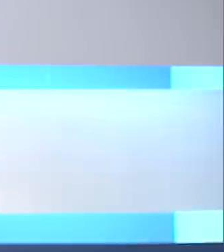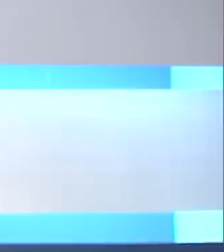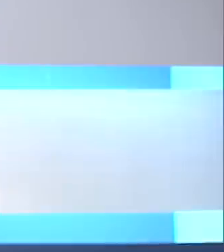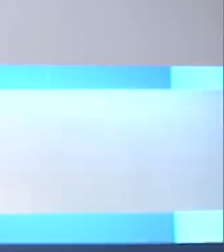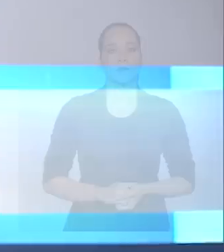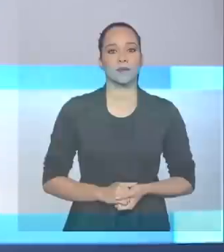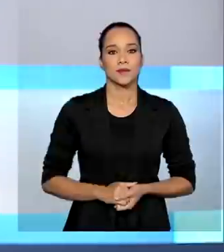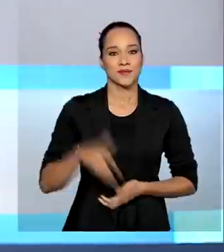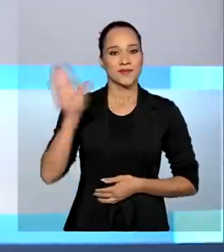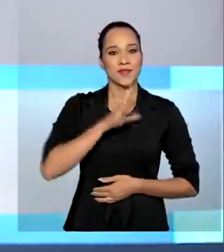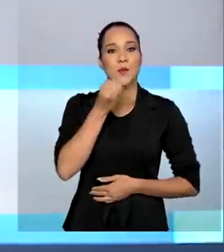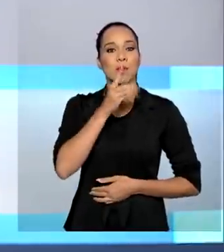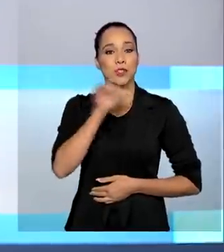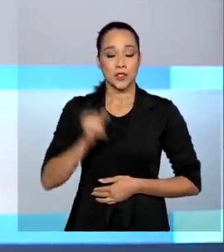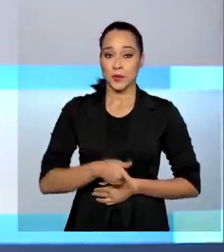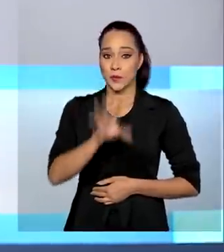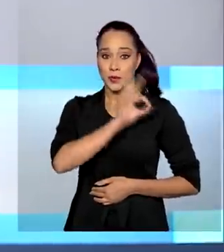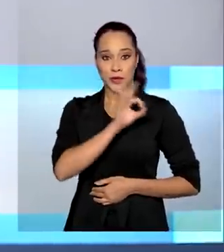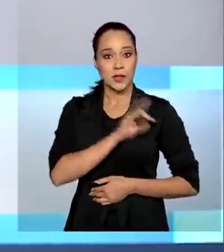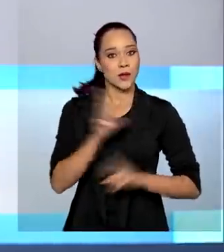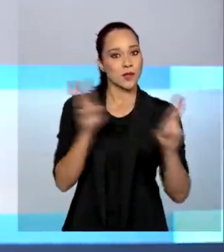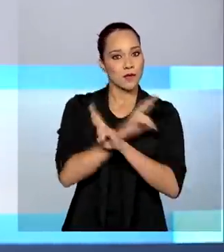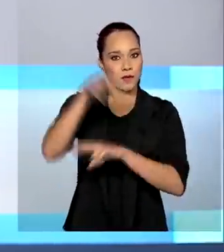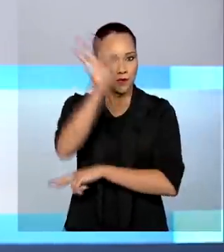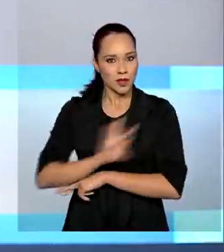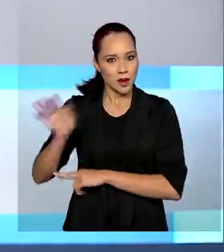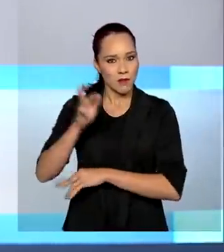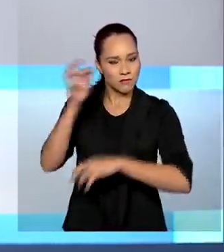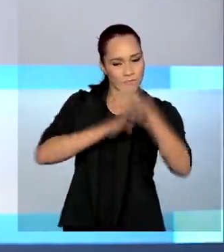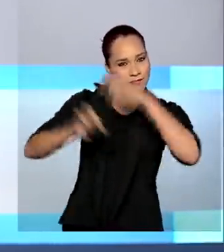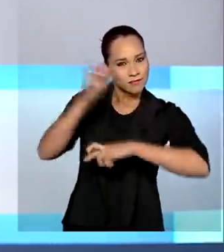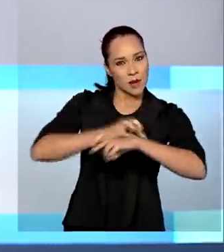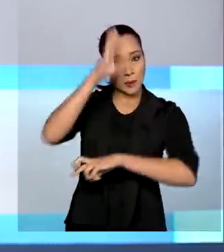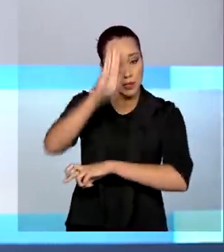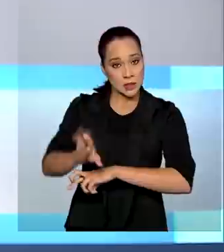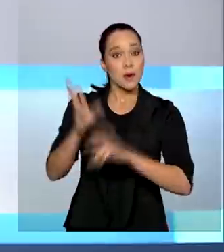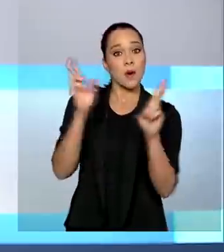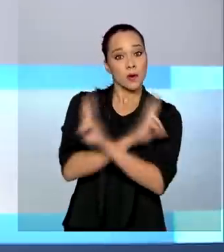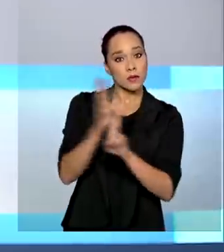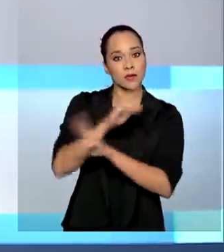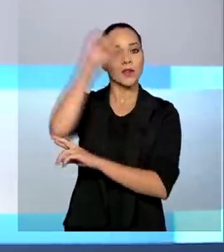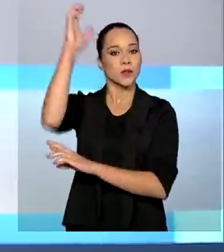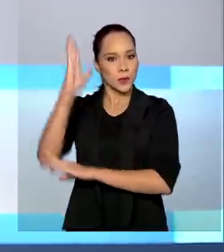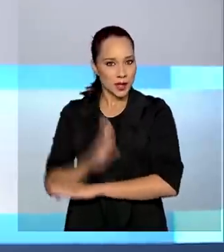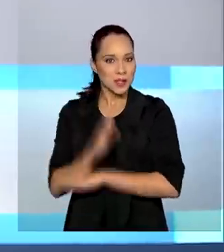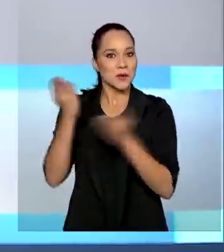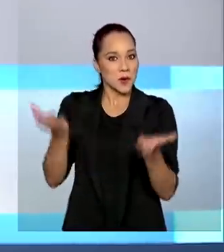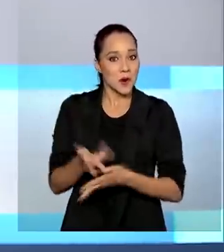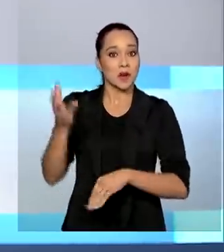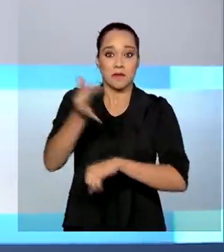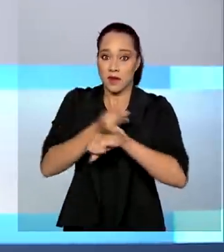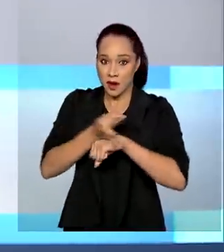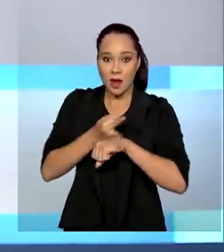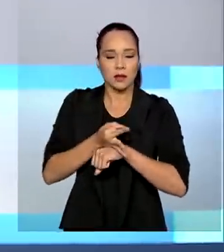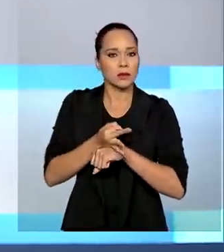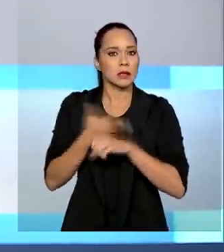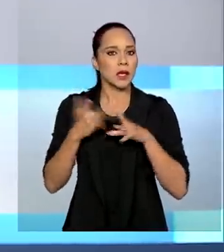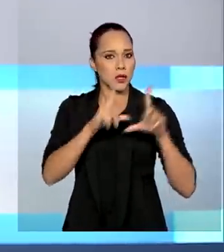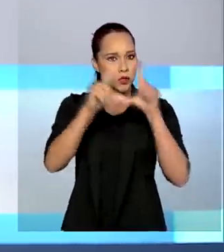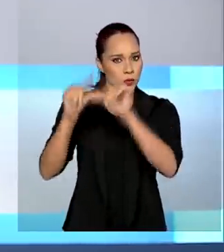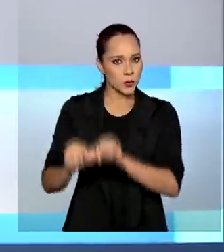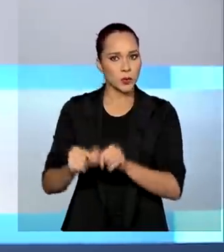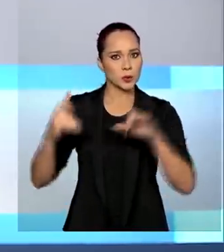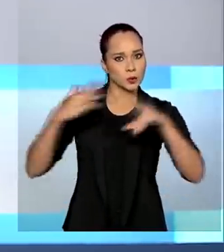Olá, bom dia! Polícia Rodoviária Federal fiscaliza as principais rodovias do país nesse feriadão e restringe